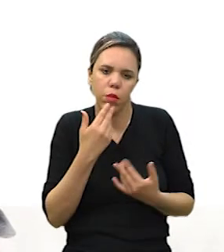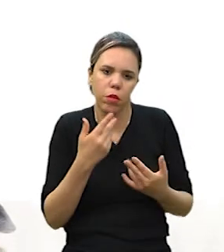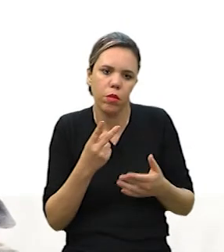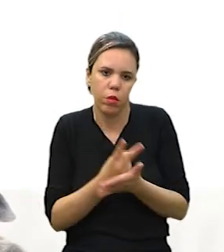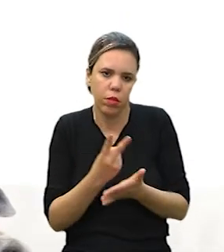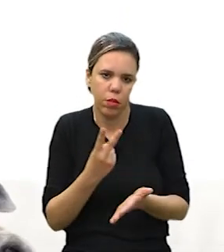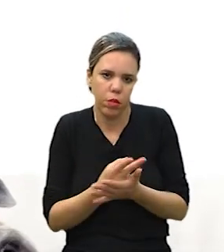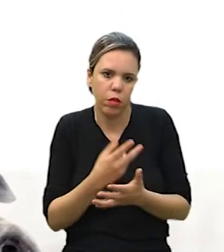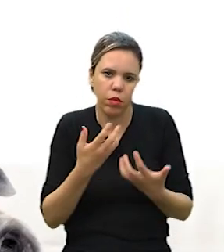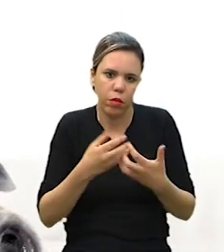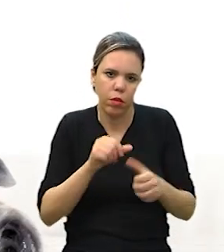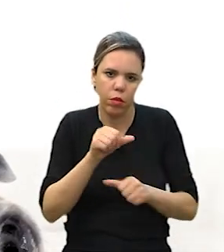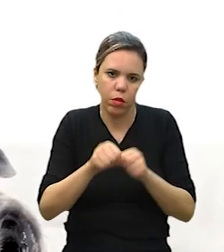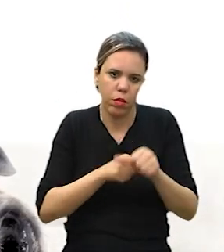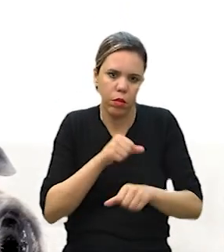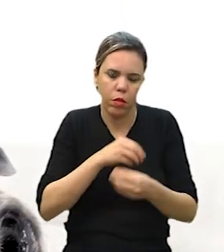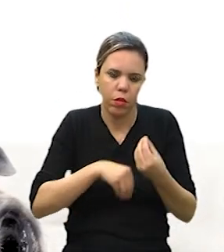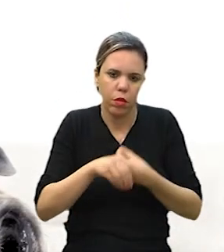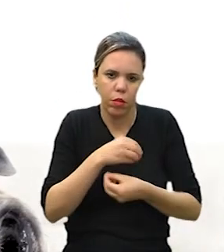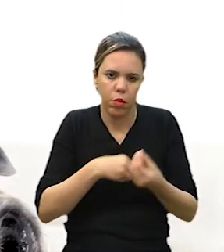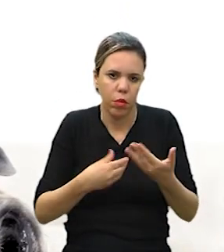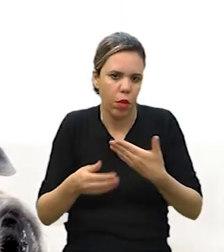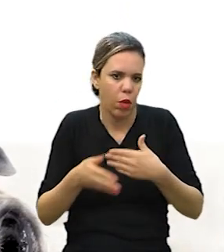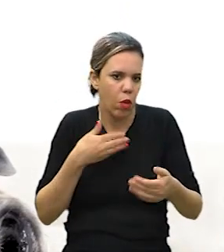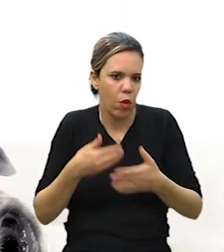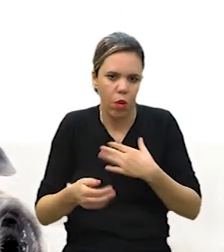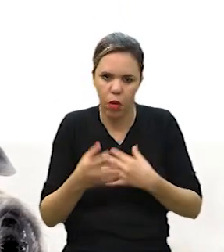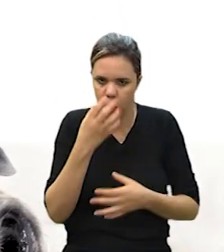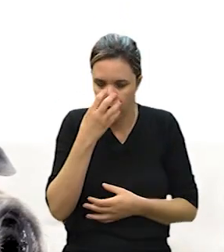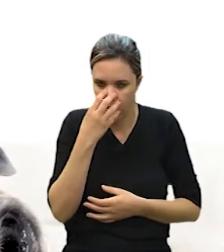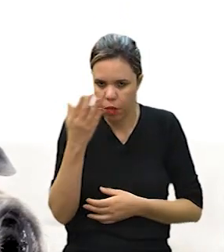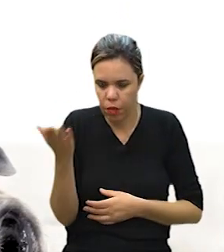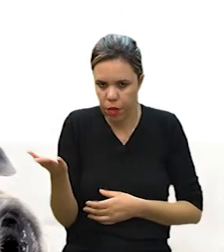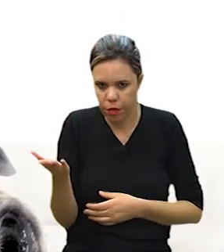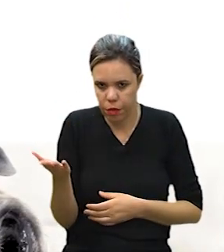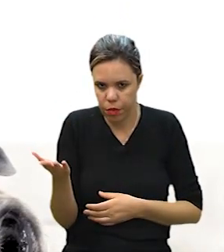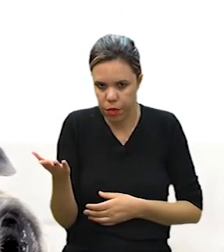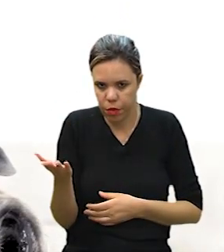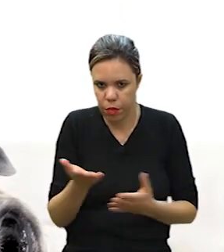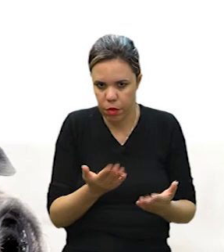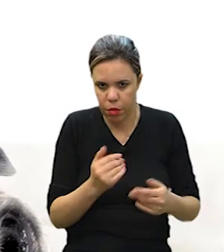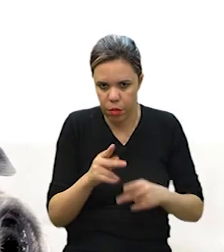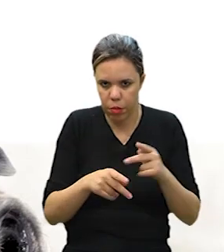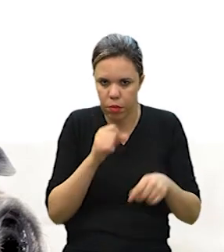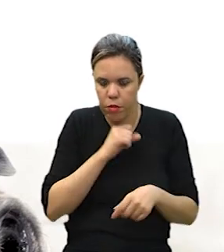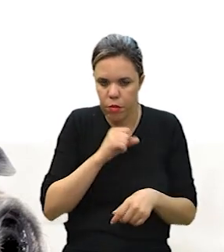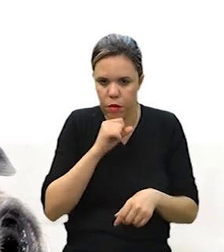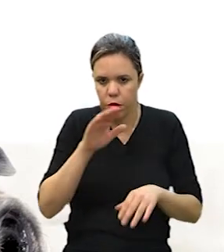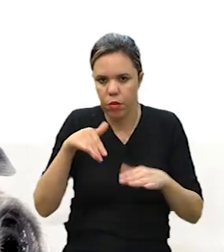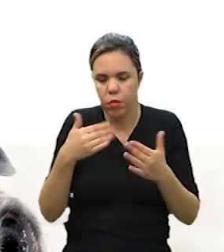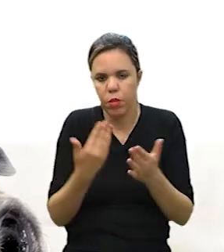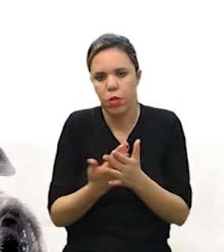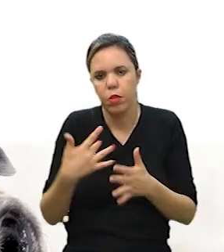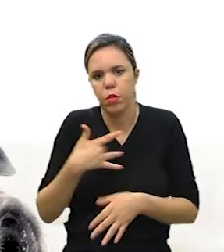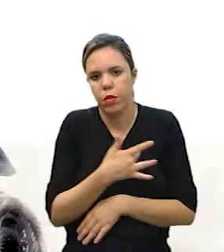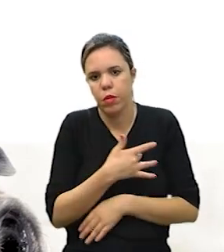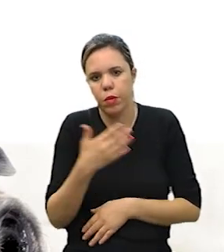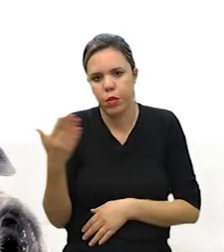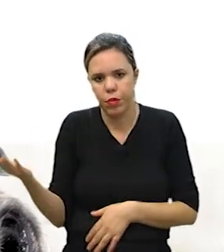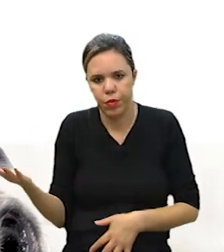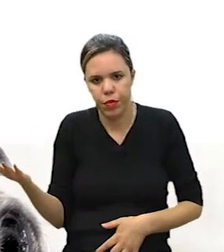manutenção, que ela pode ser servida para qualquer cachorro de jovem a adulto considerado